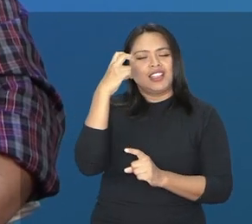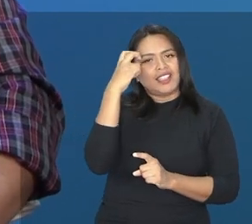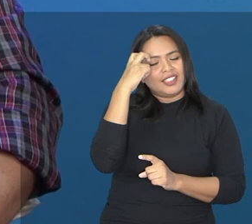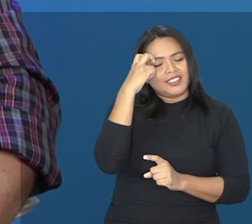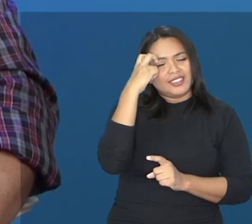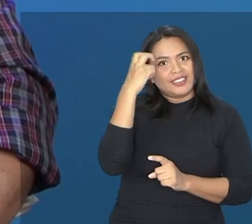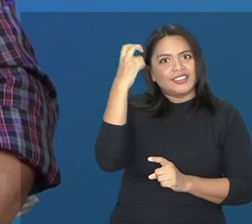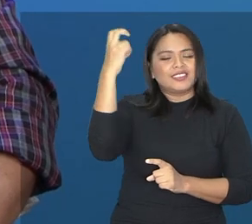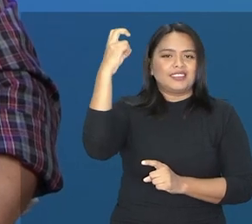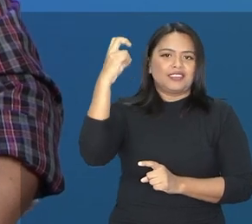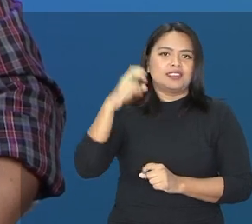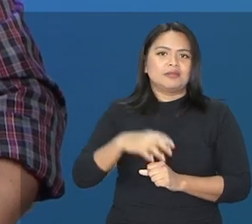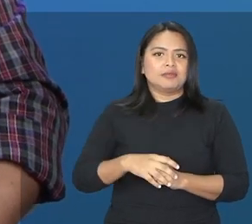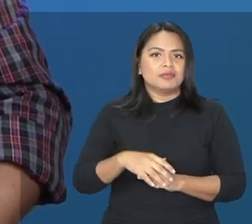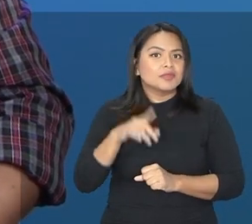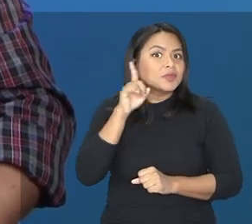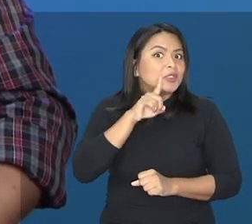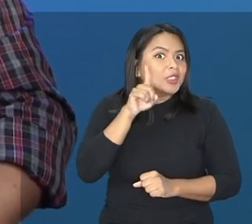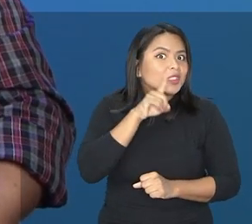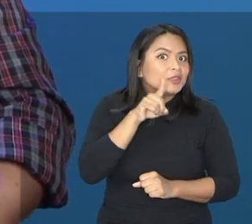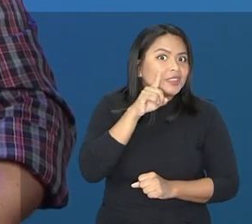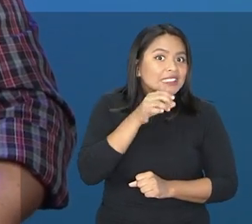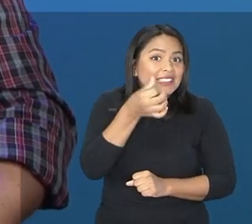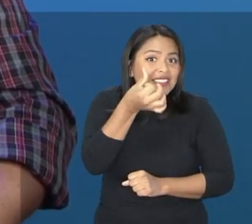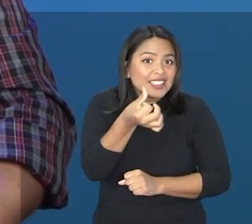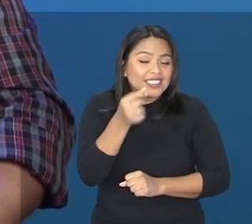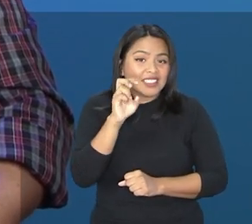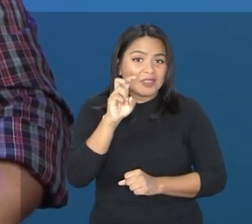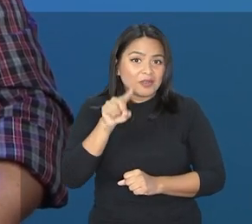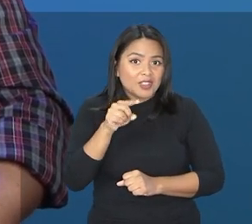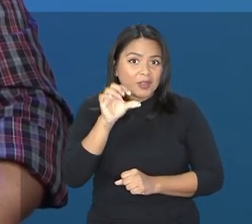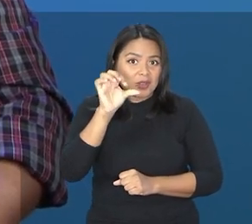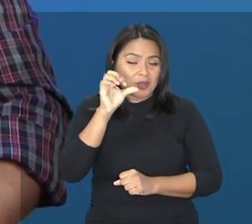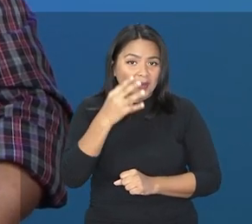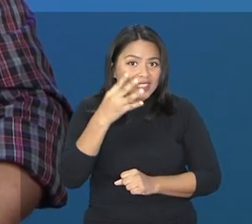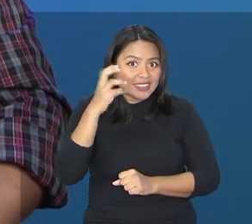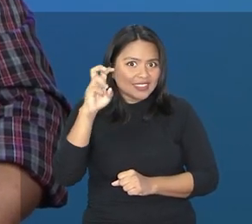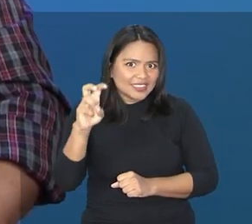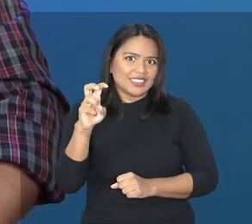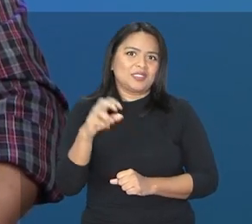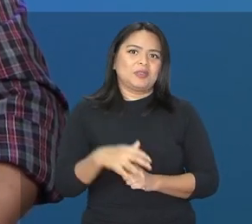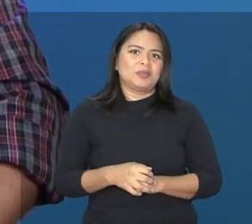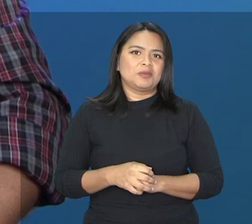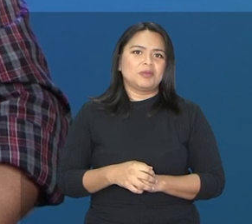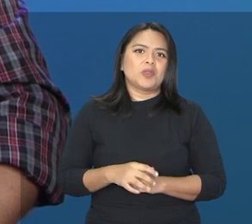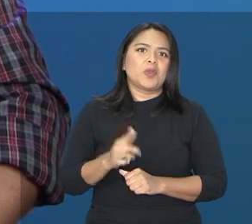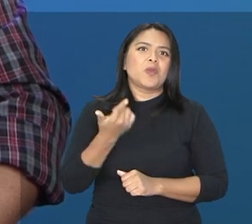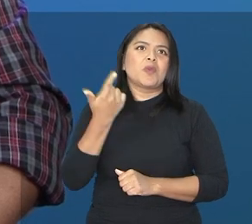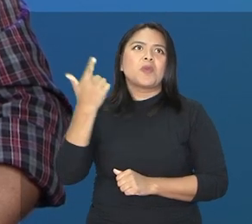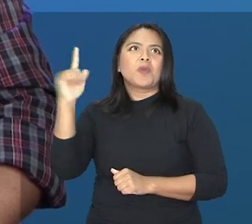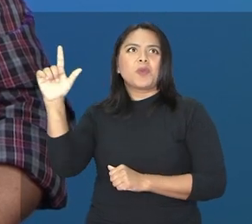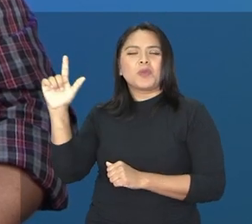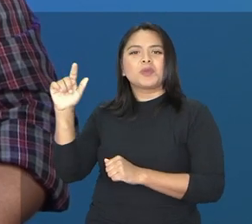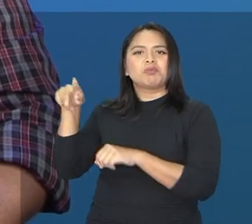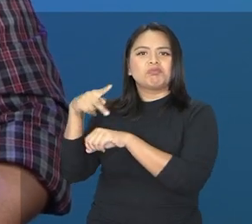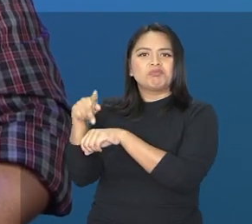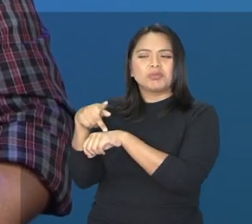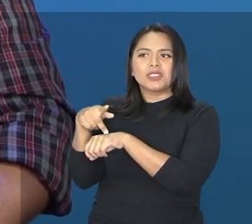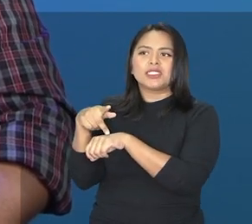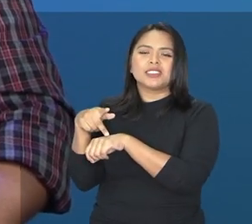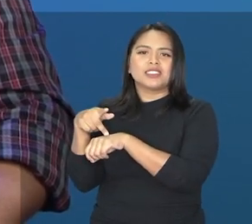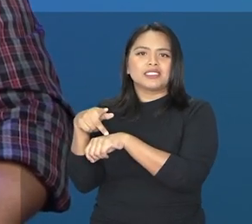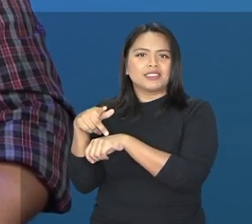Nos Estados Unidos, 6,45% da população. Em Israel, 17,0% da